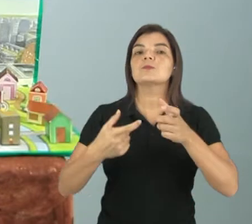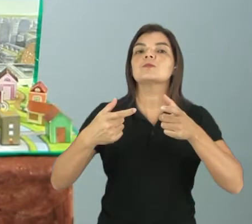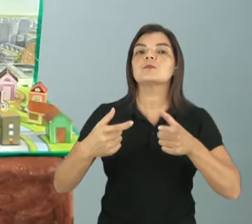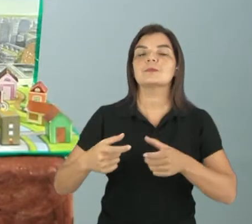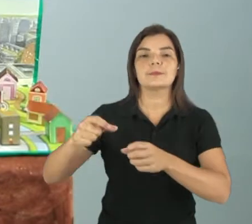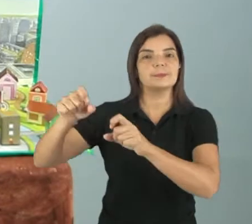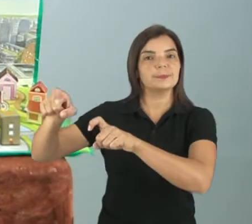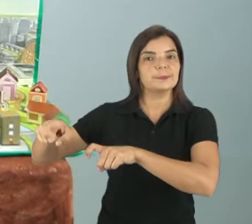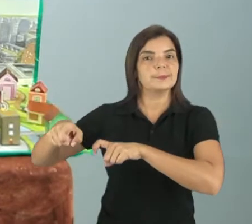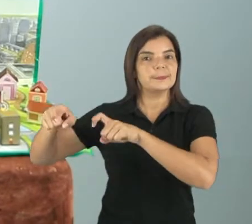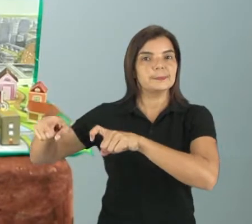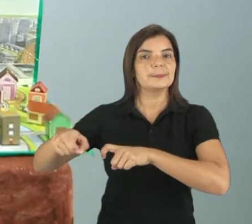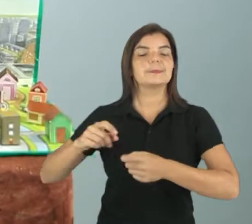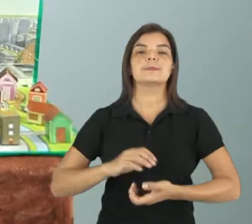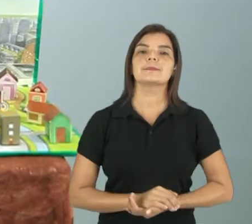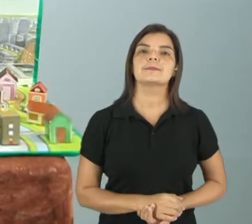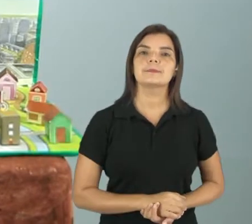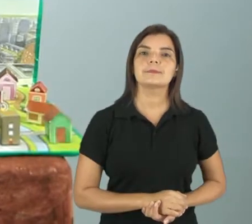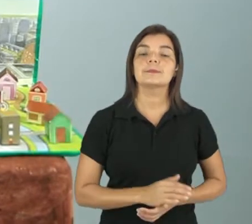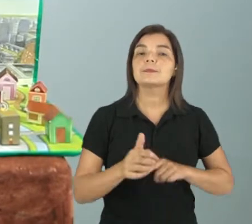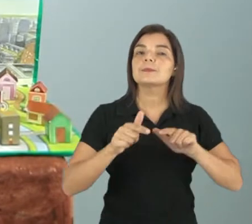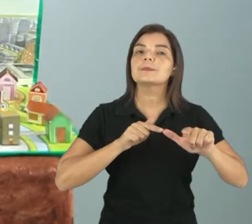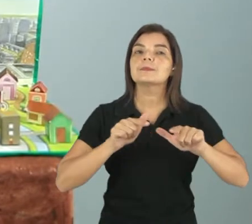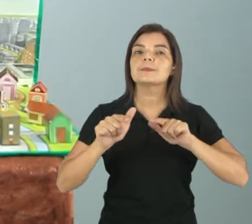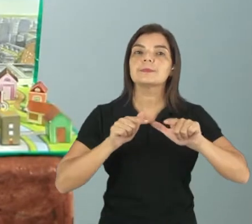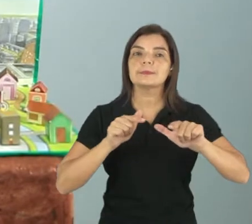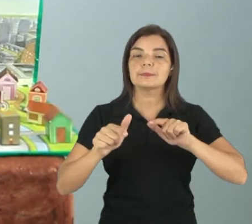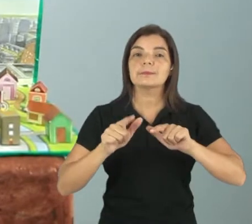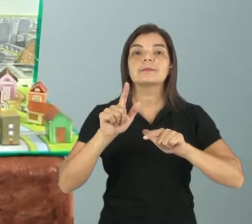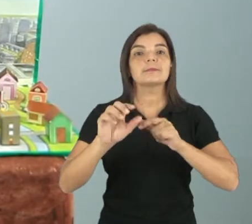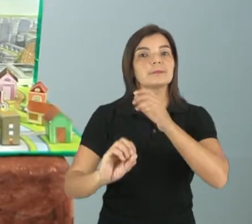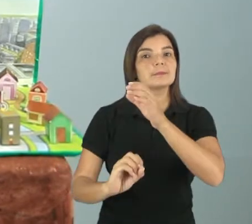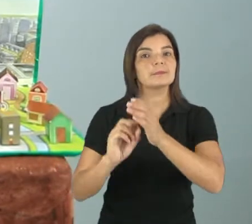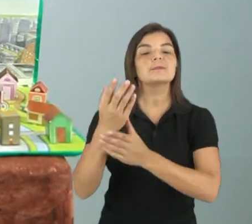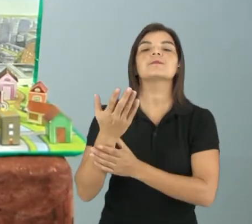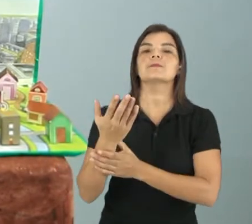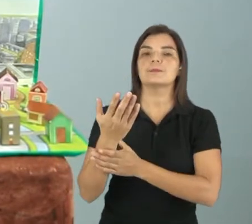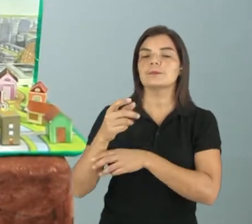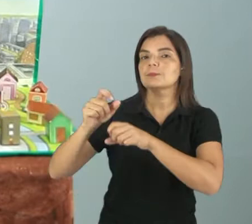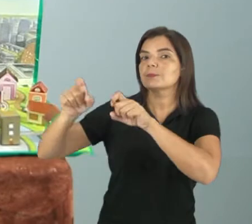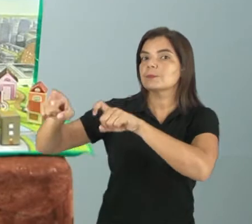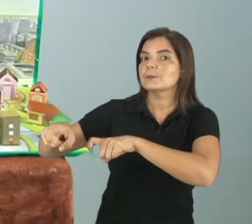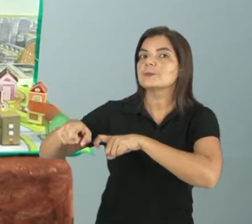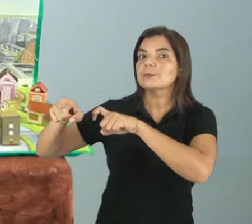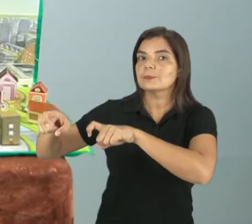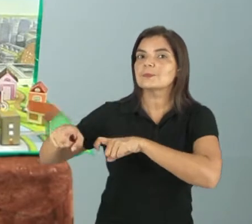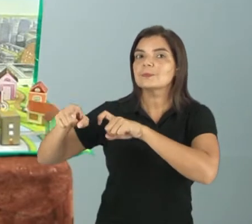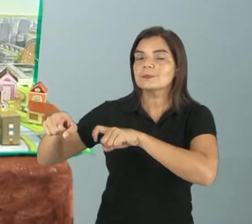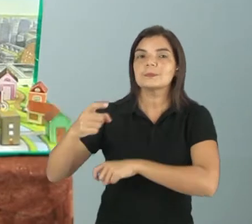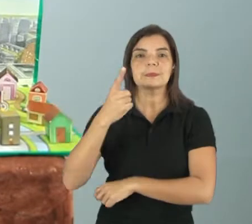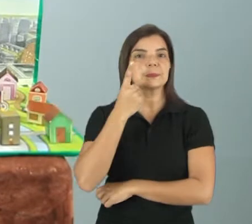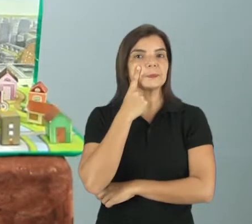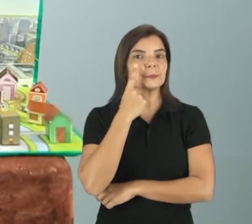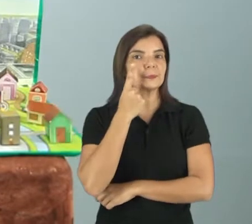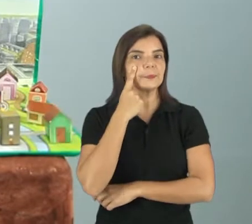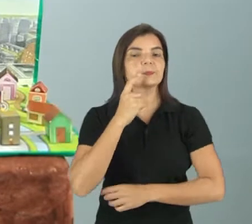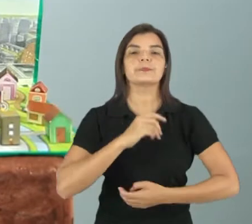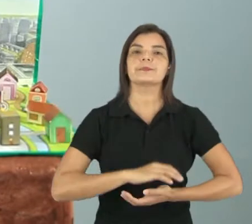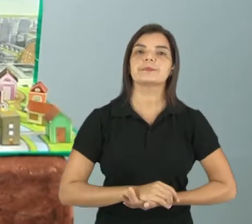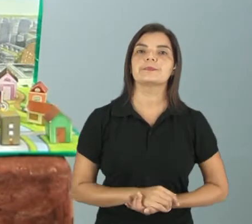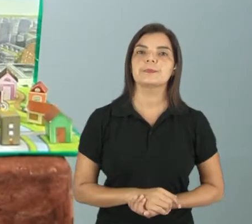a zona rural, o trabalho que é realizado na zona rural. Vejam só,